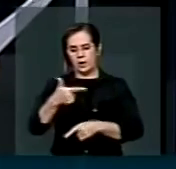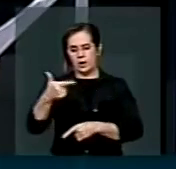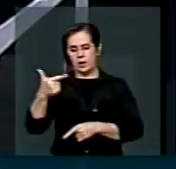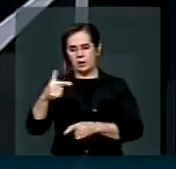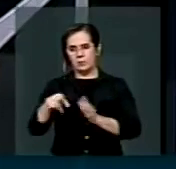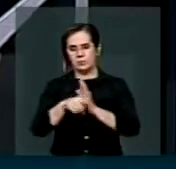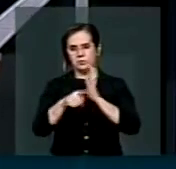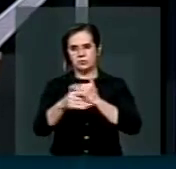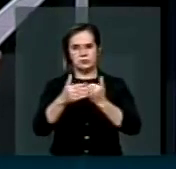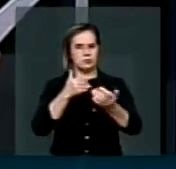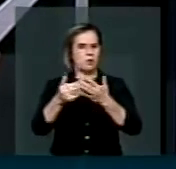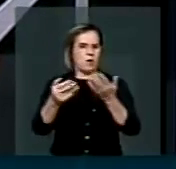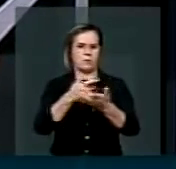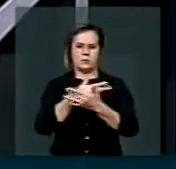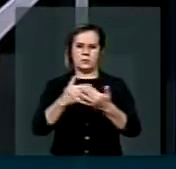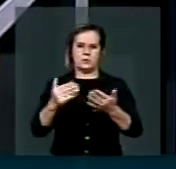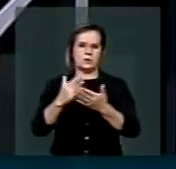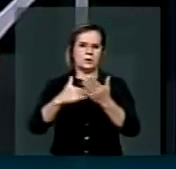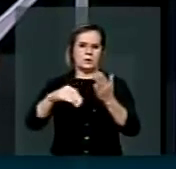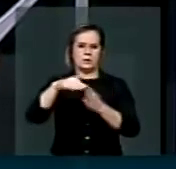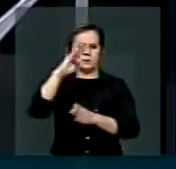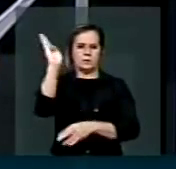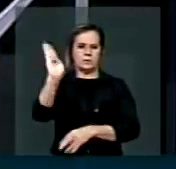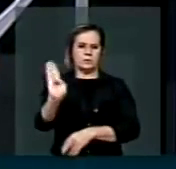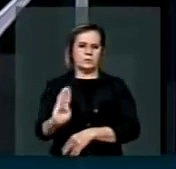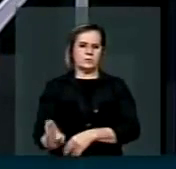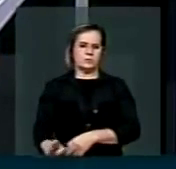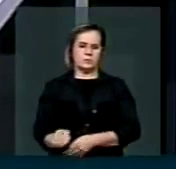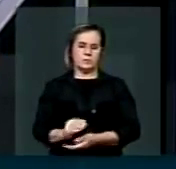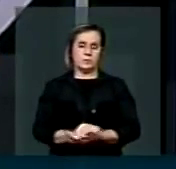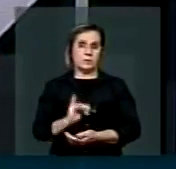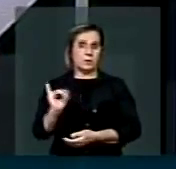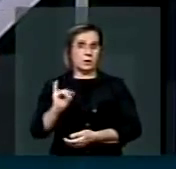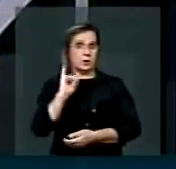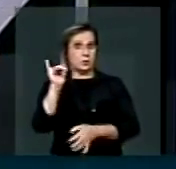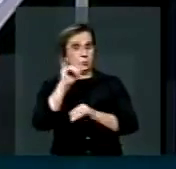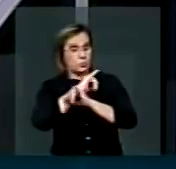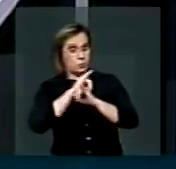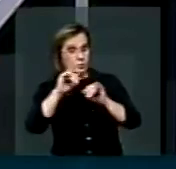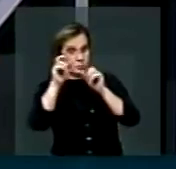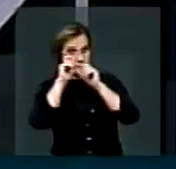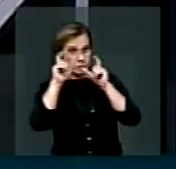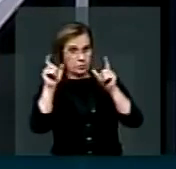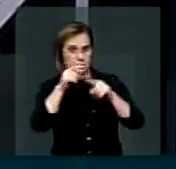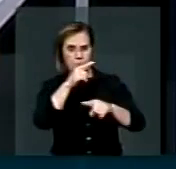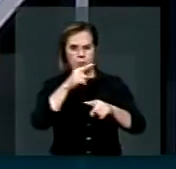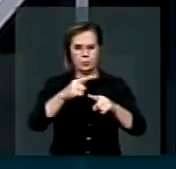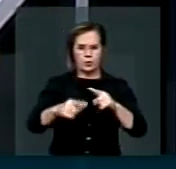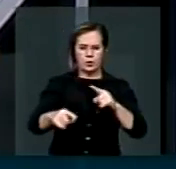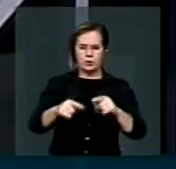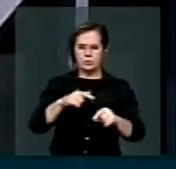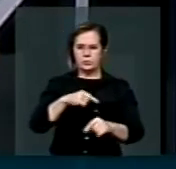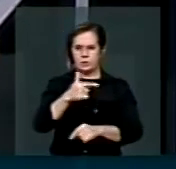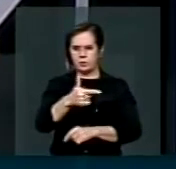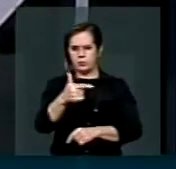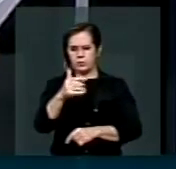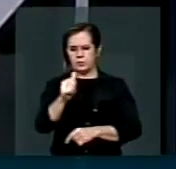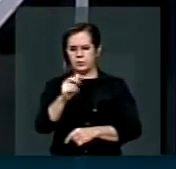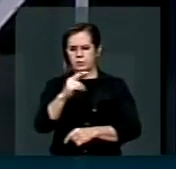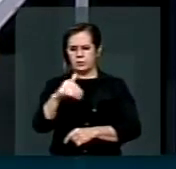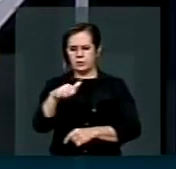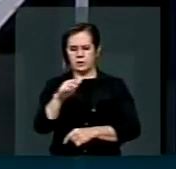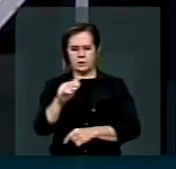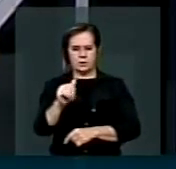qualquer natureza em todo o território nacional. É importante destacar que a proibição não inclui armas de ar comprimido,